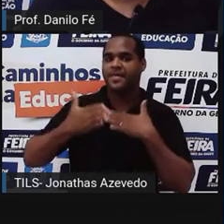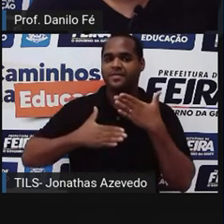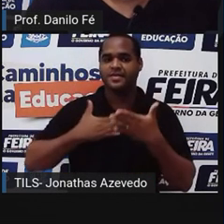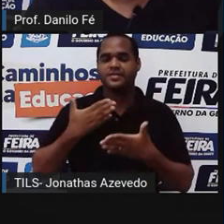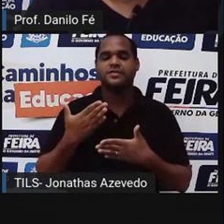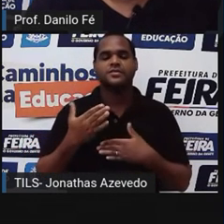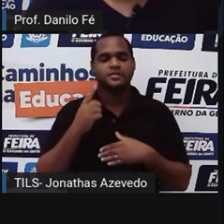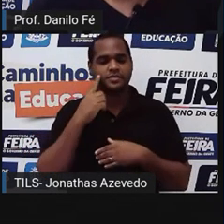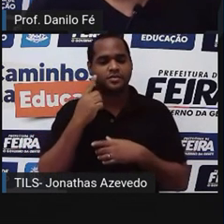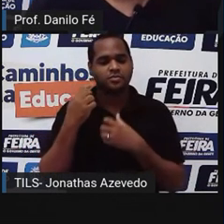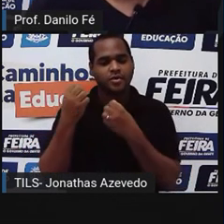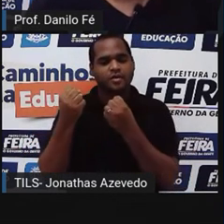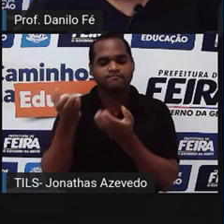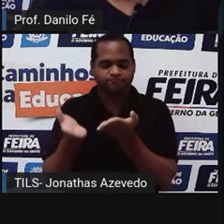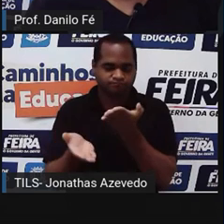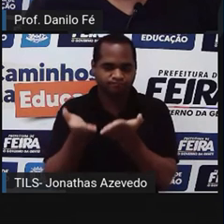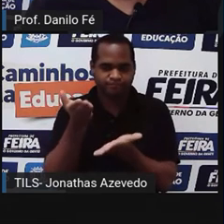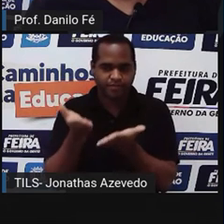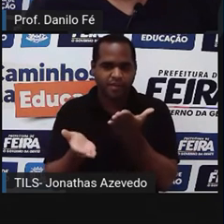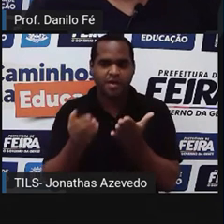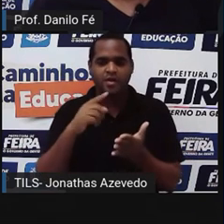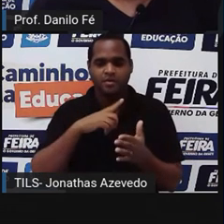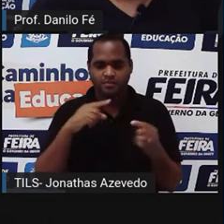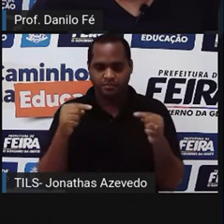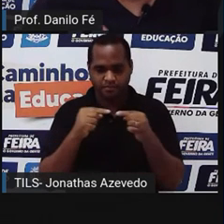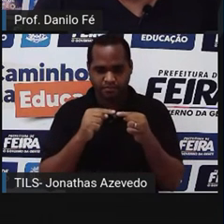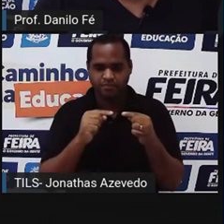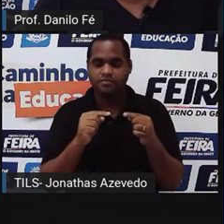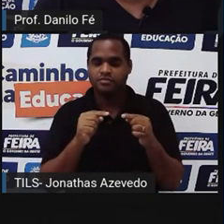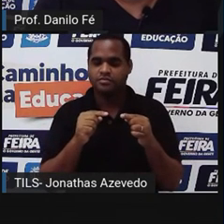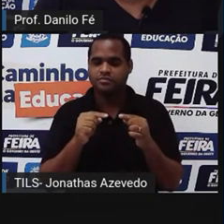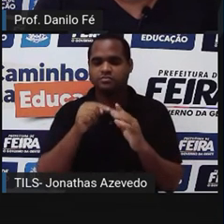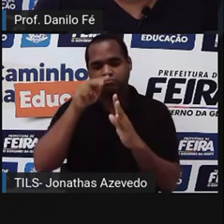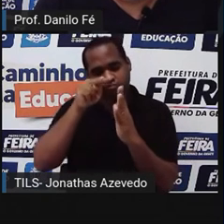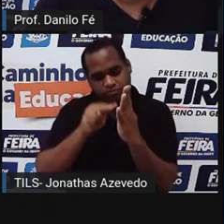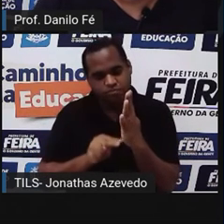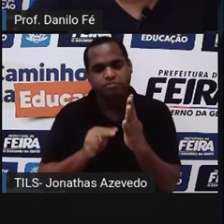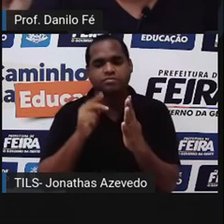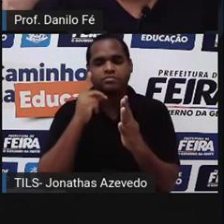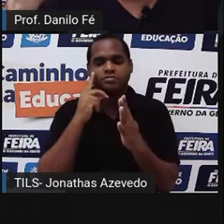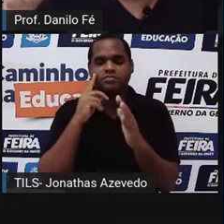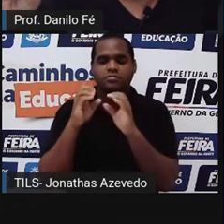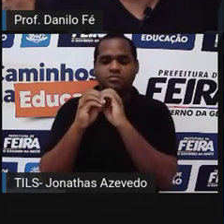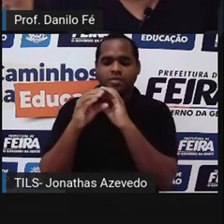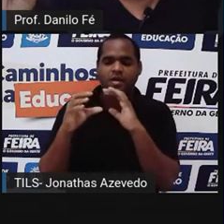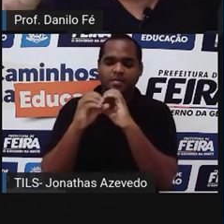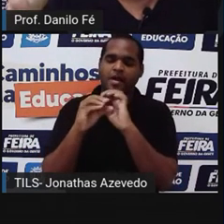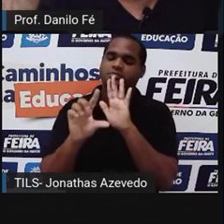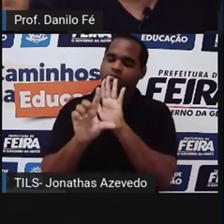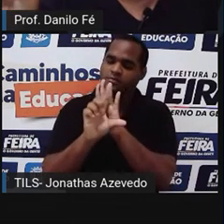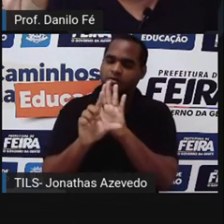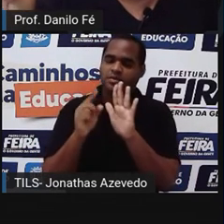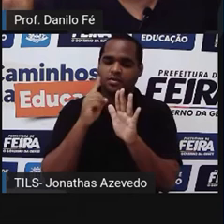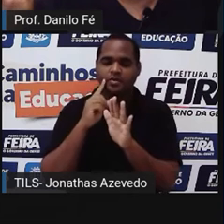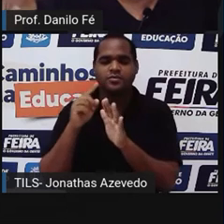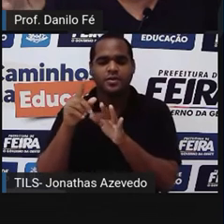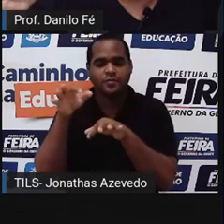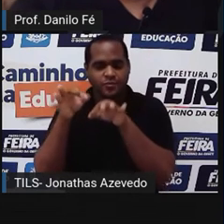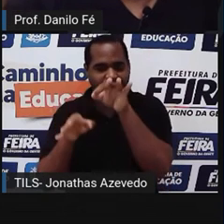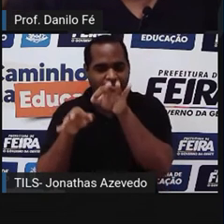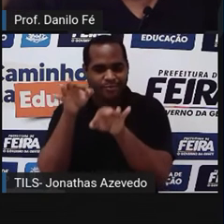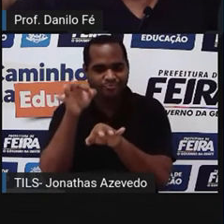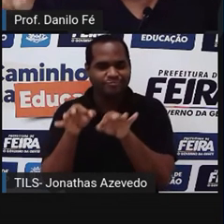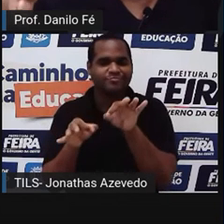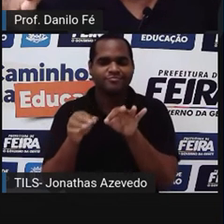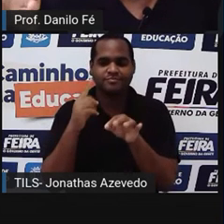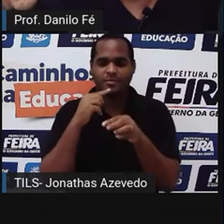era o chamado poder moderador, que funcionava como? Lembram da tala de iluminismo, né? Legislativo, executivo e judiciário.